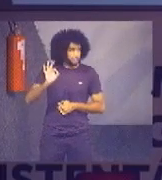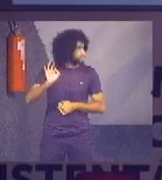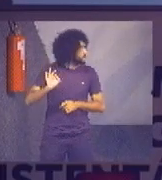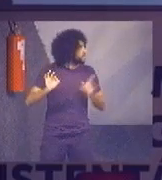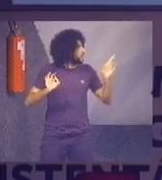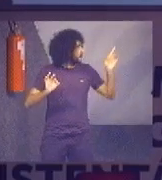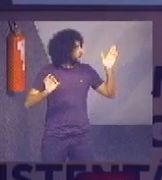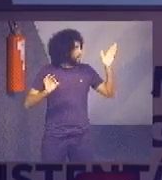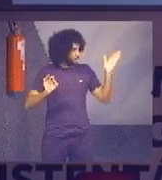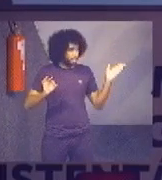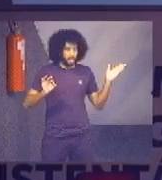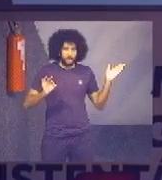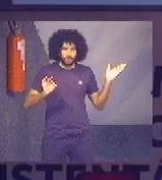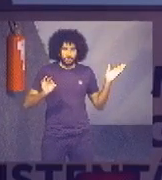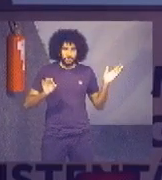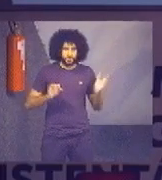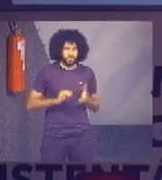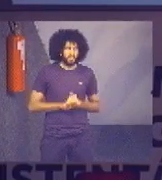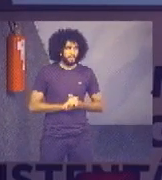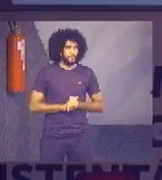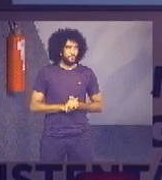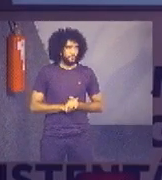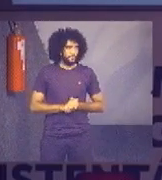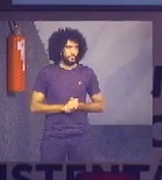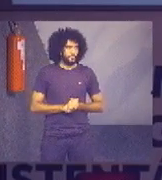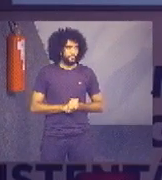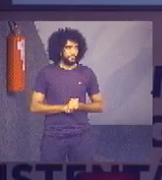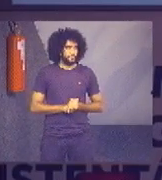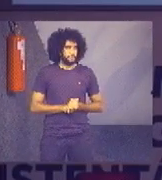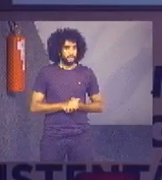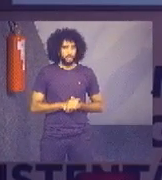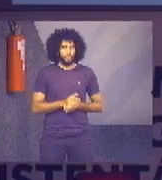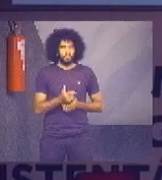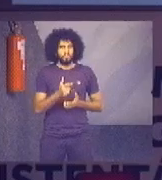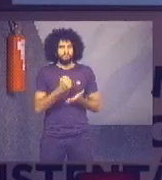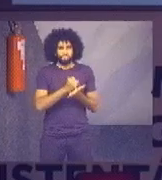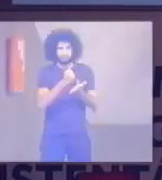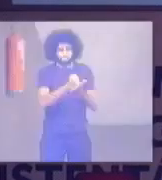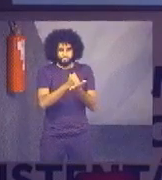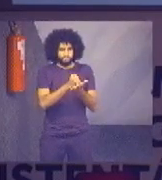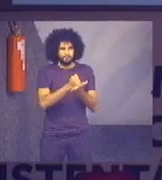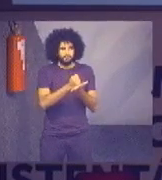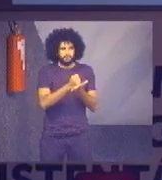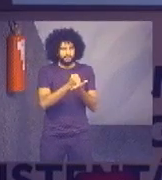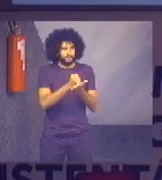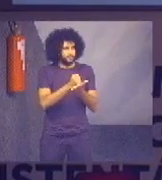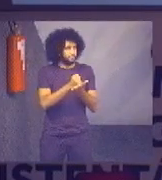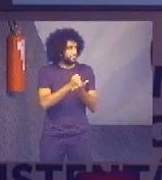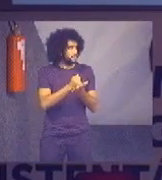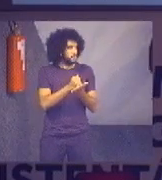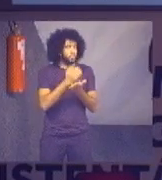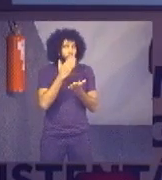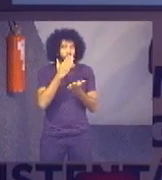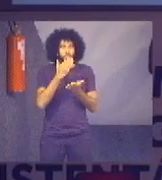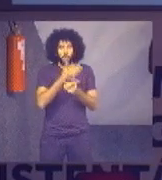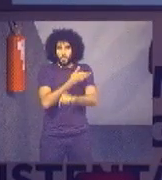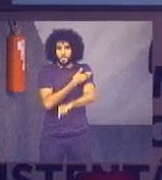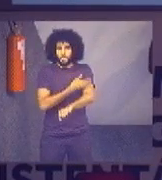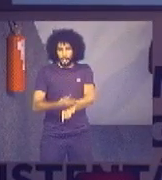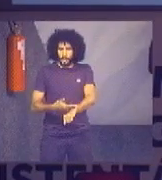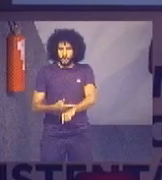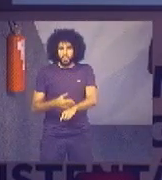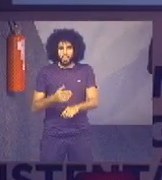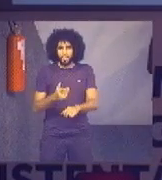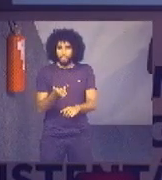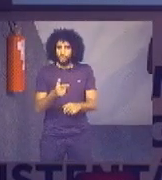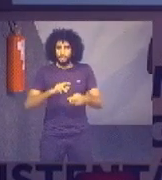foi uma aquisição feita pelo próprio tribunal, não faz parte de um contrato e são do tipo branco normal, sem ser reciclado.